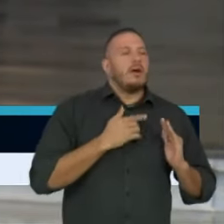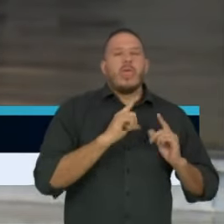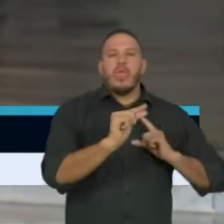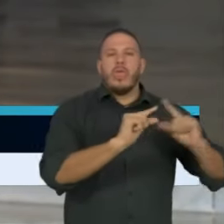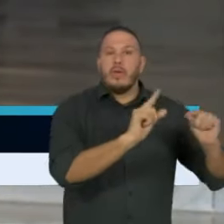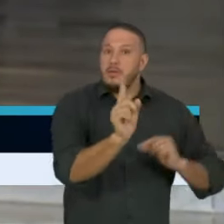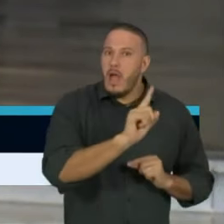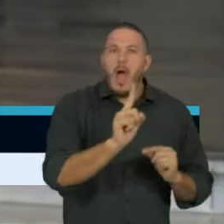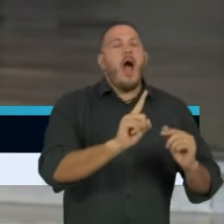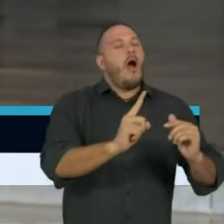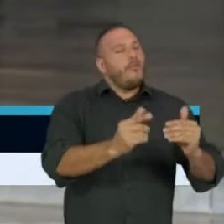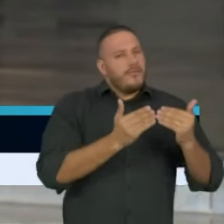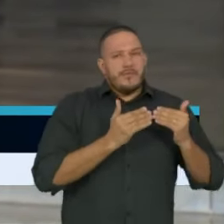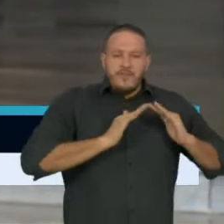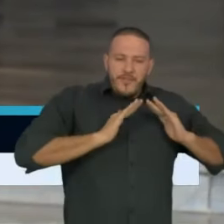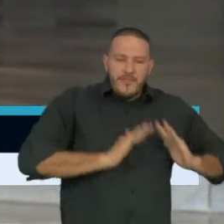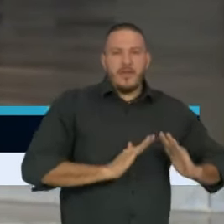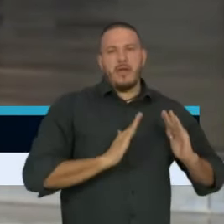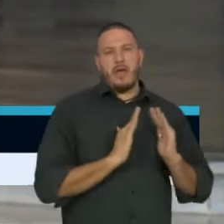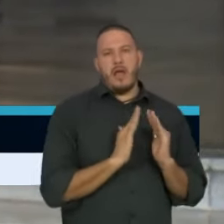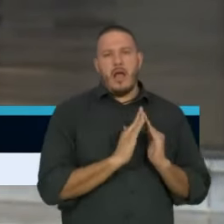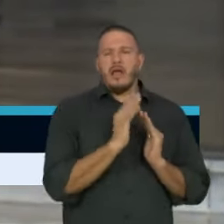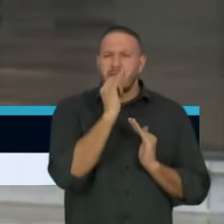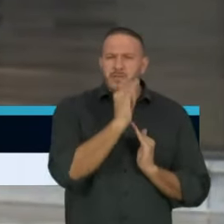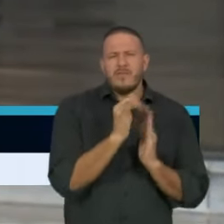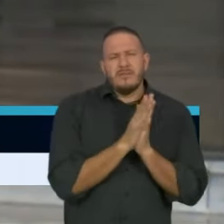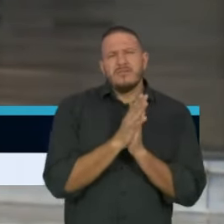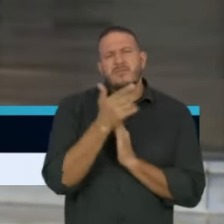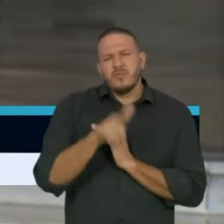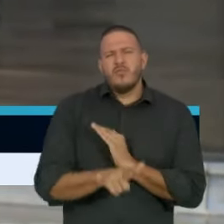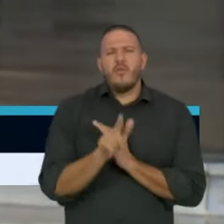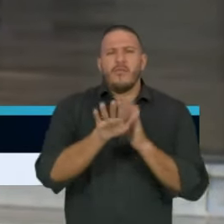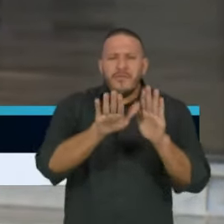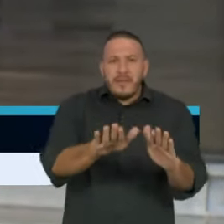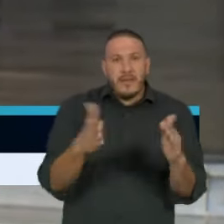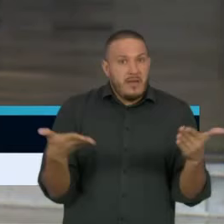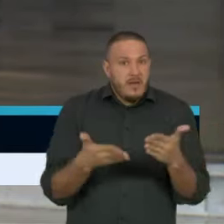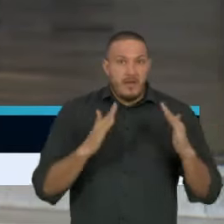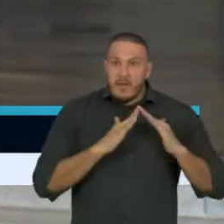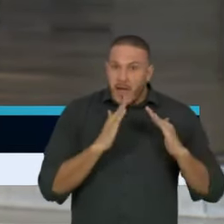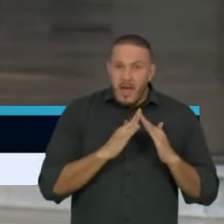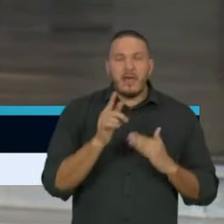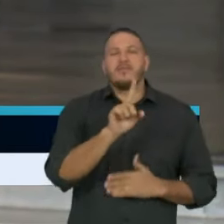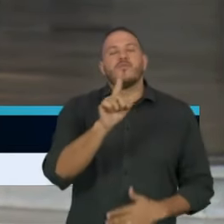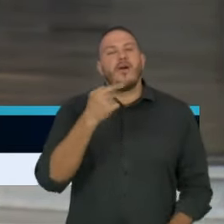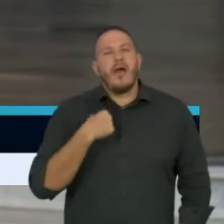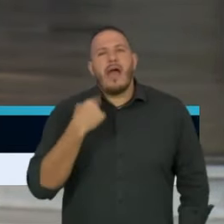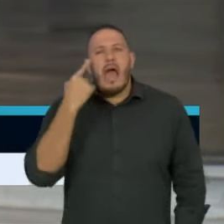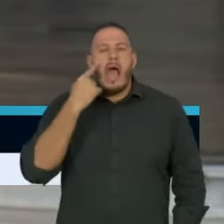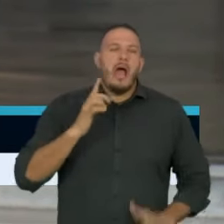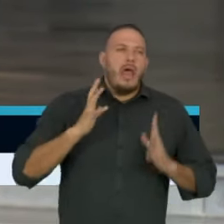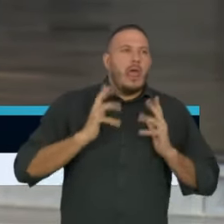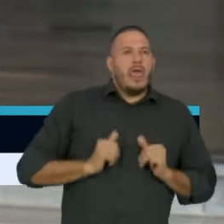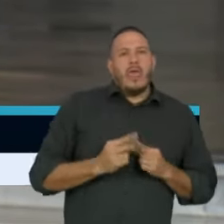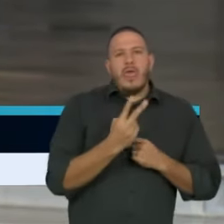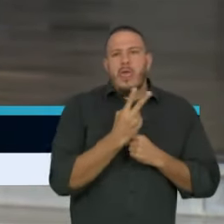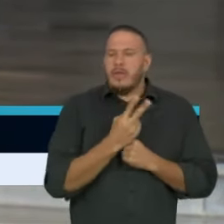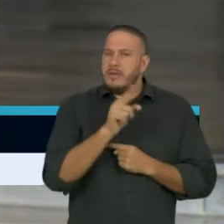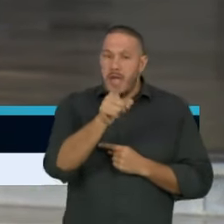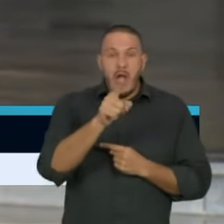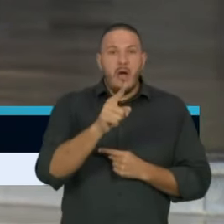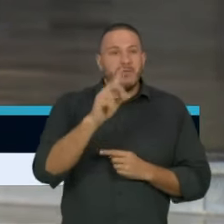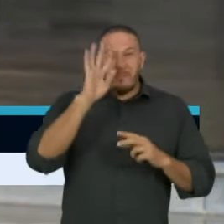casa, volto a insistir, ficar em casa nesse momento não é uma questão de higiene, é um ato